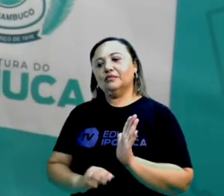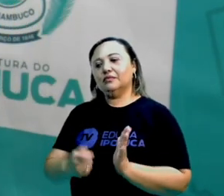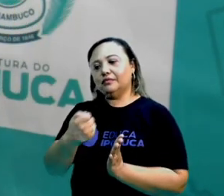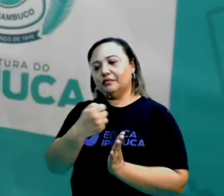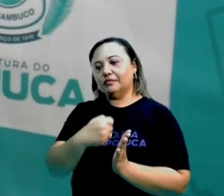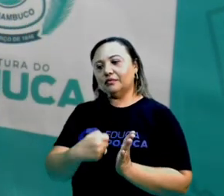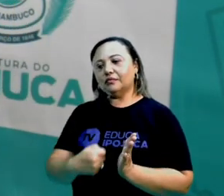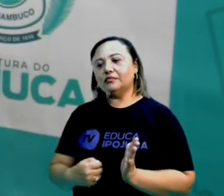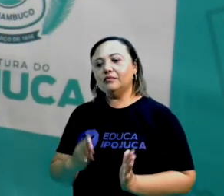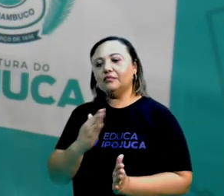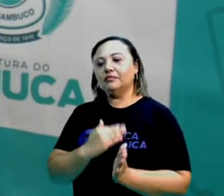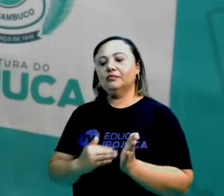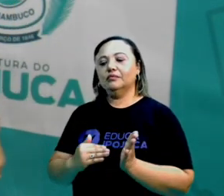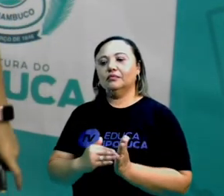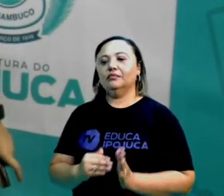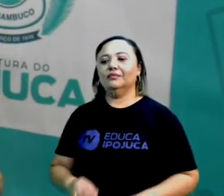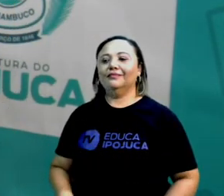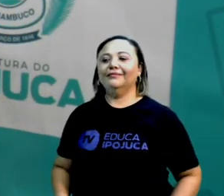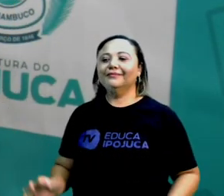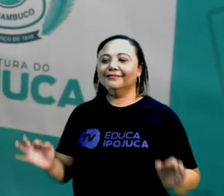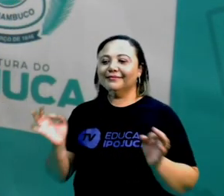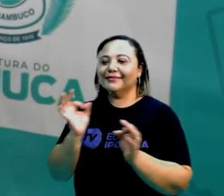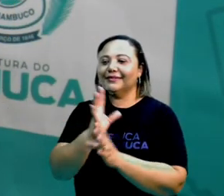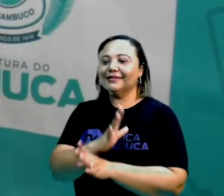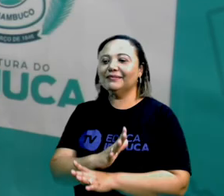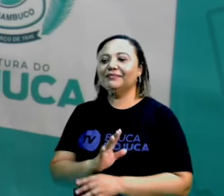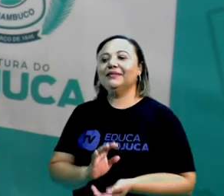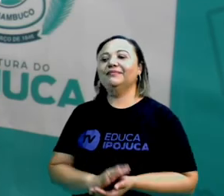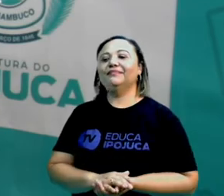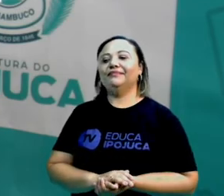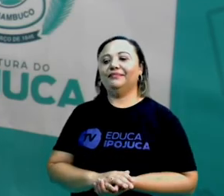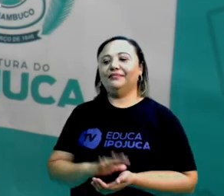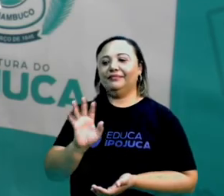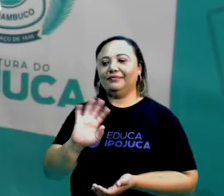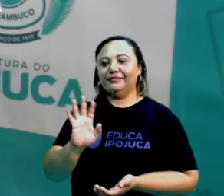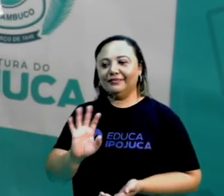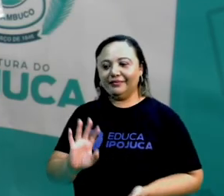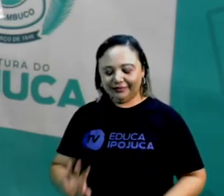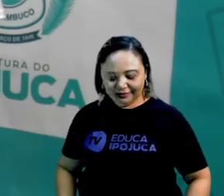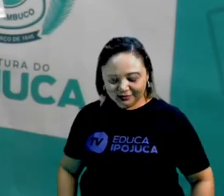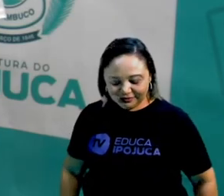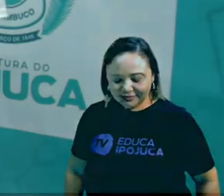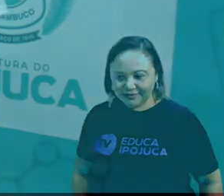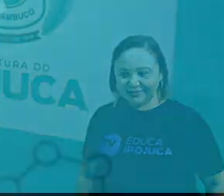caderno. E por hoje é só. Até a próxima aula. Tchau, tchau.